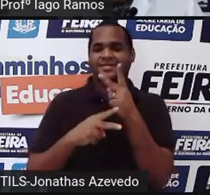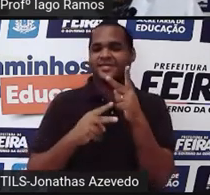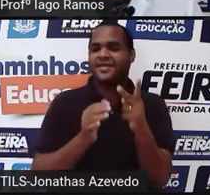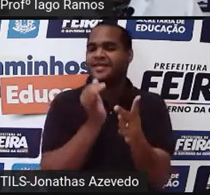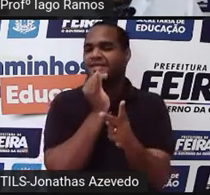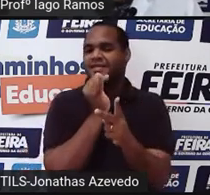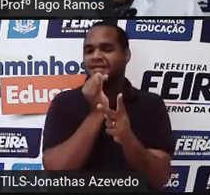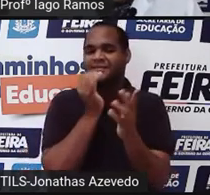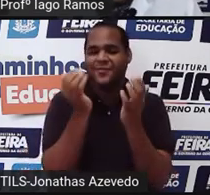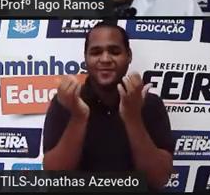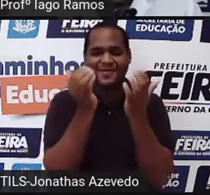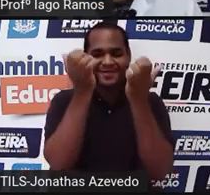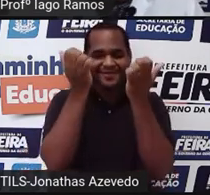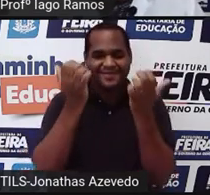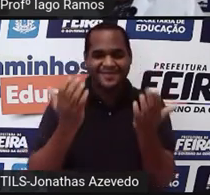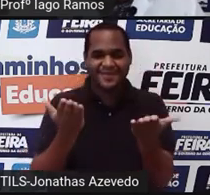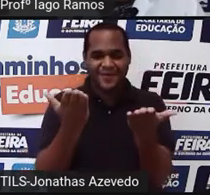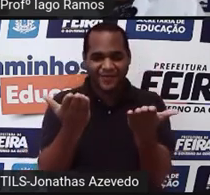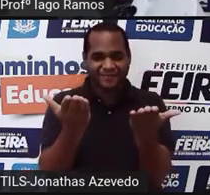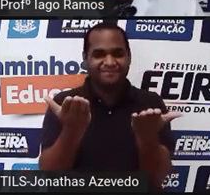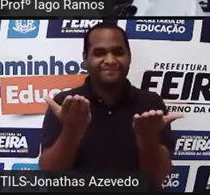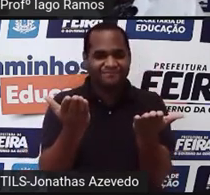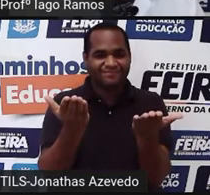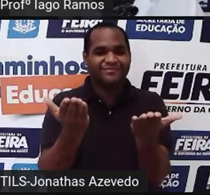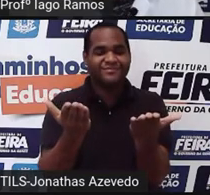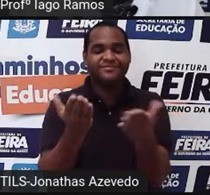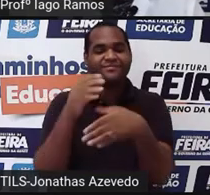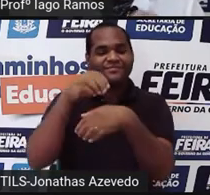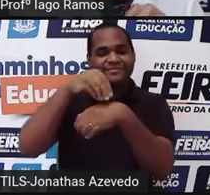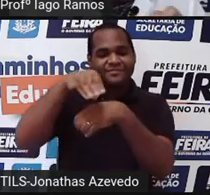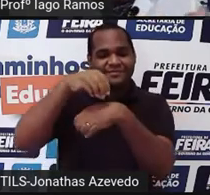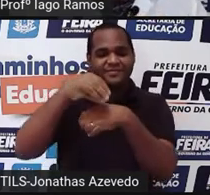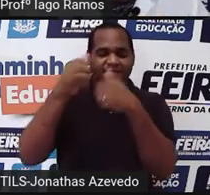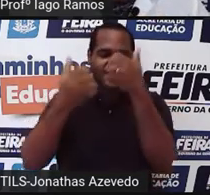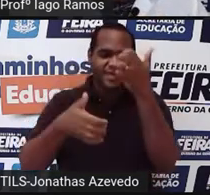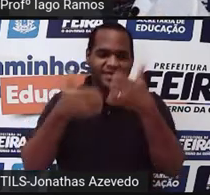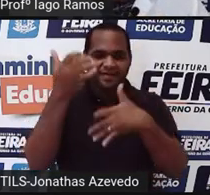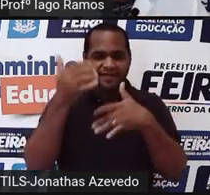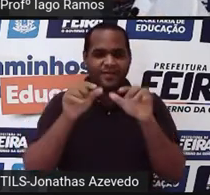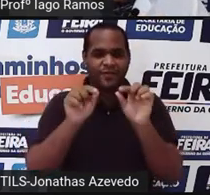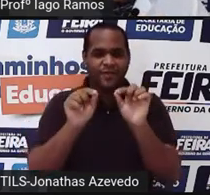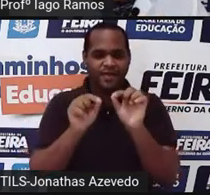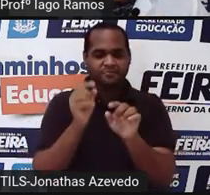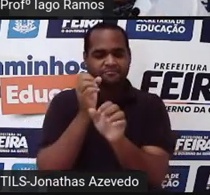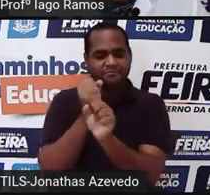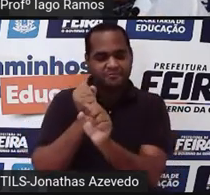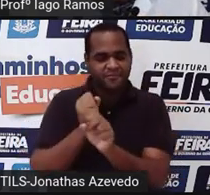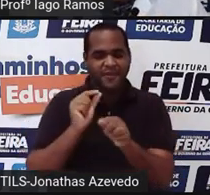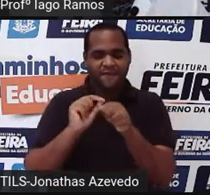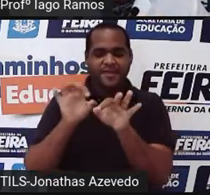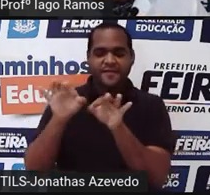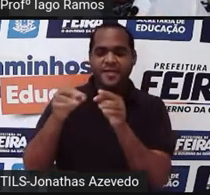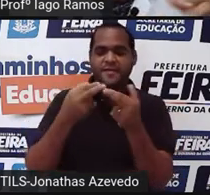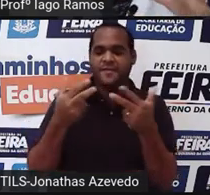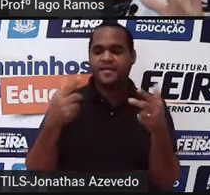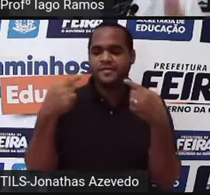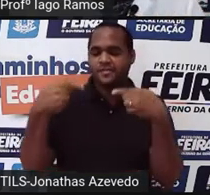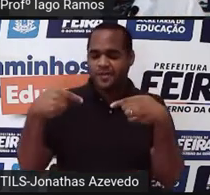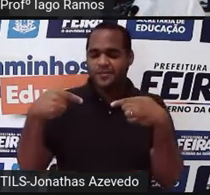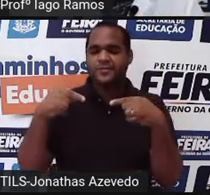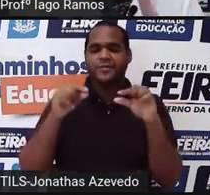exemplo, como está ali na tela, tá? Eu trago ali a continha que a gente fez para resolver o desafiozinho.